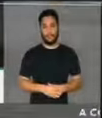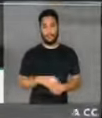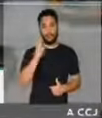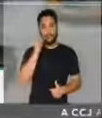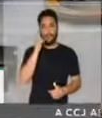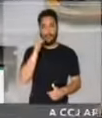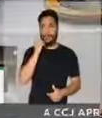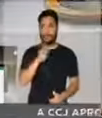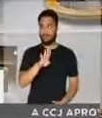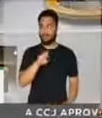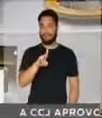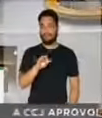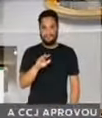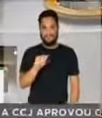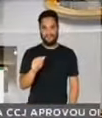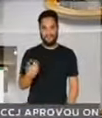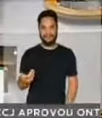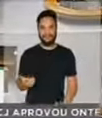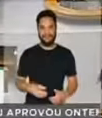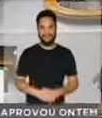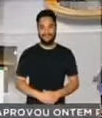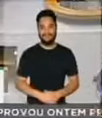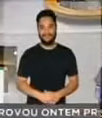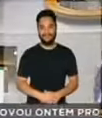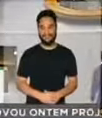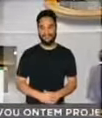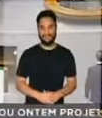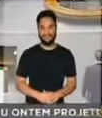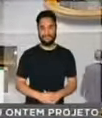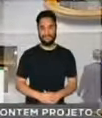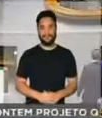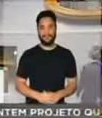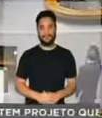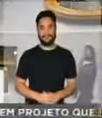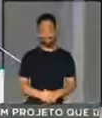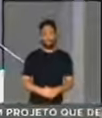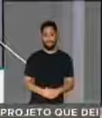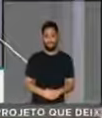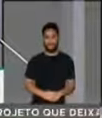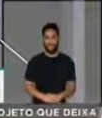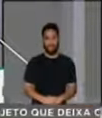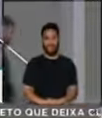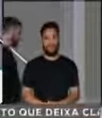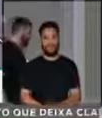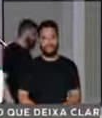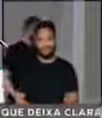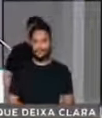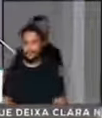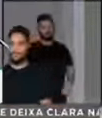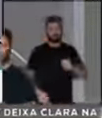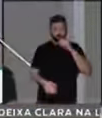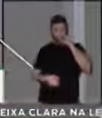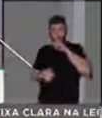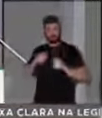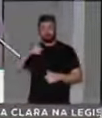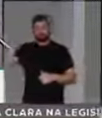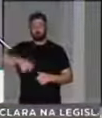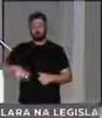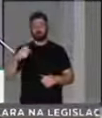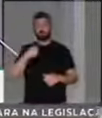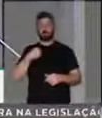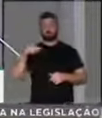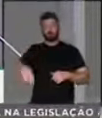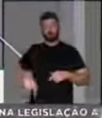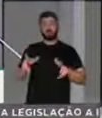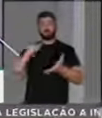Deputada Benedita da Silva do PT do Rio de Janeiro. Senhoras e senhores deputados, mais uma vez estou nesta tribuna